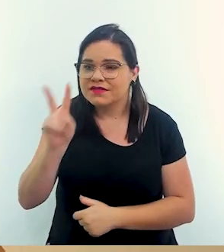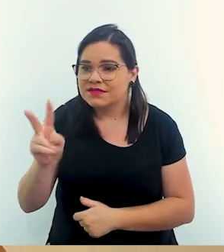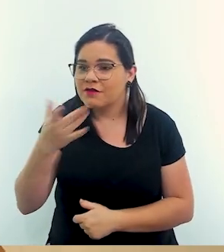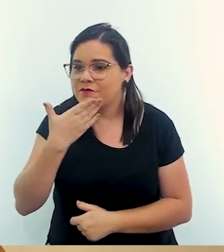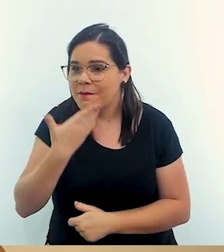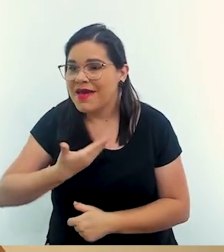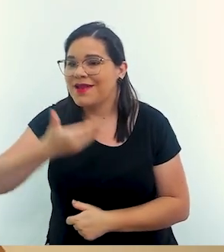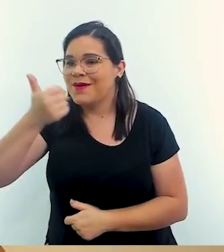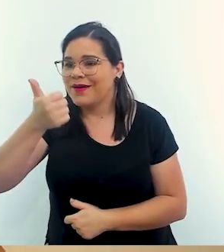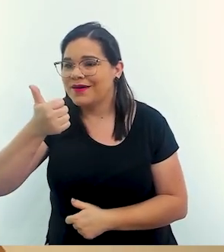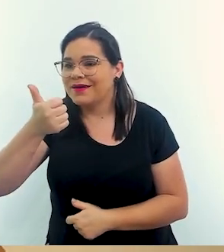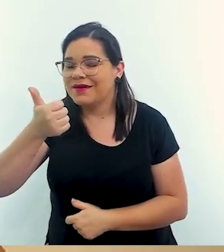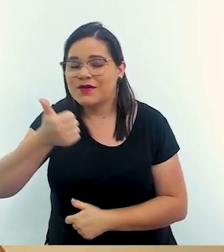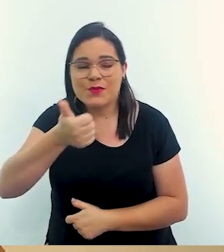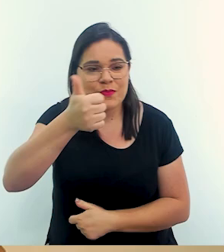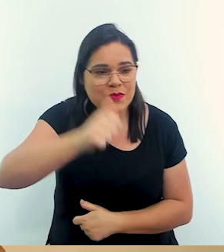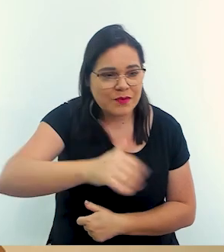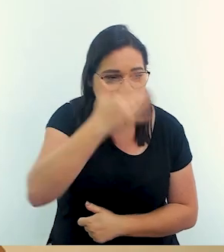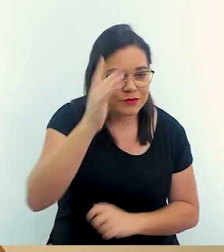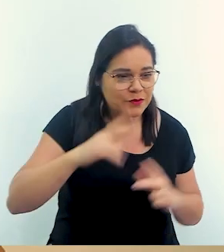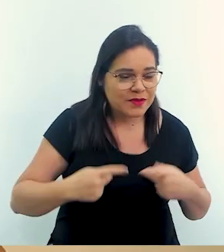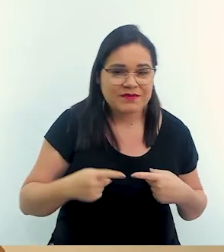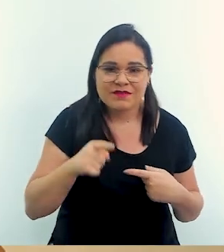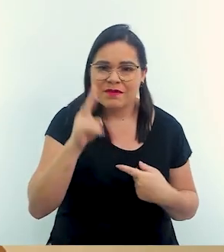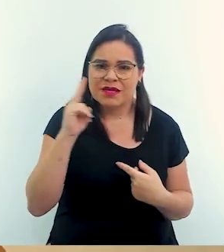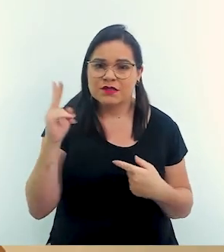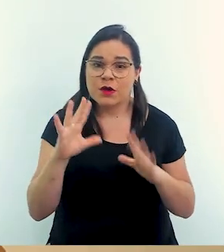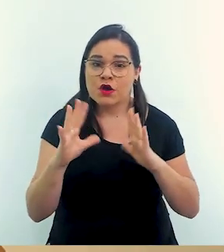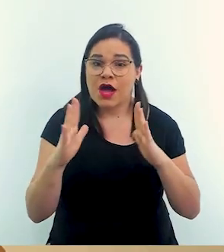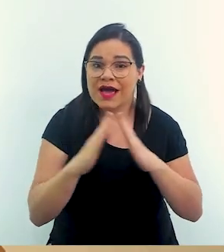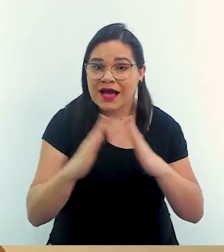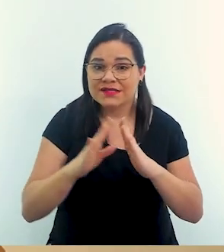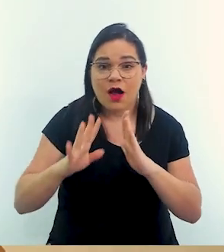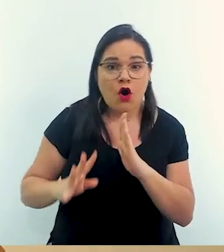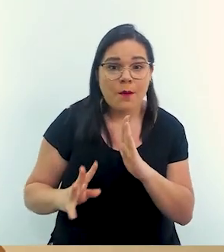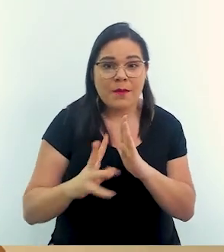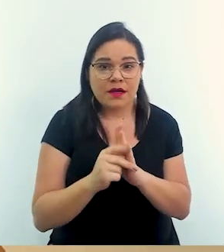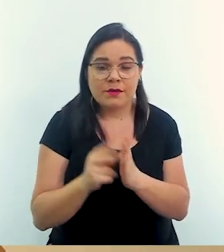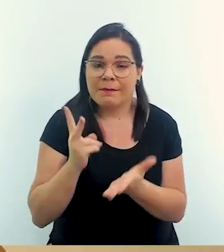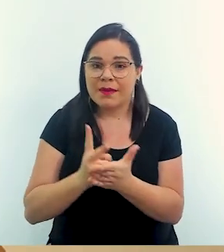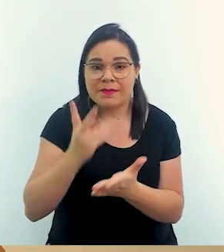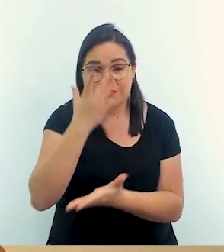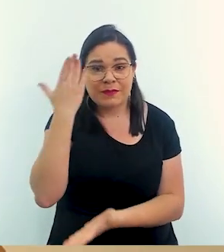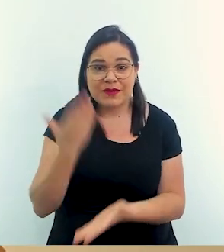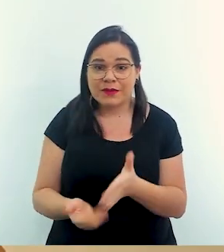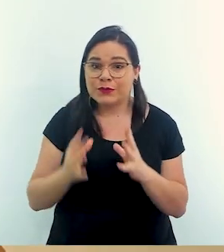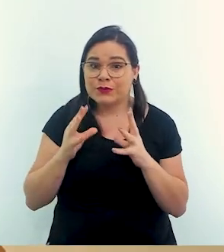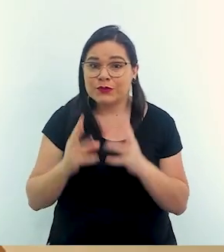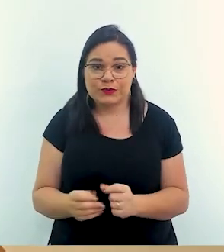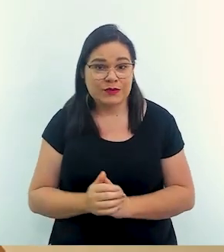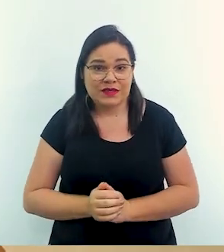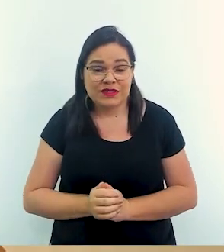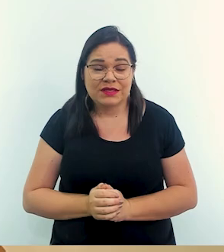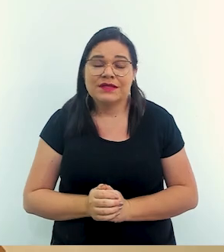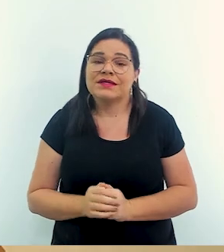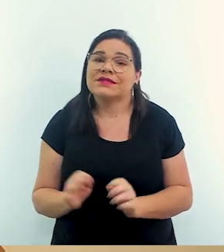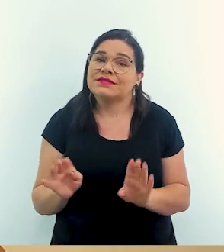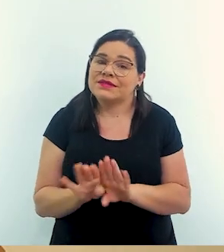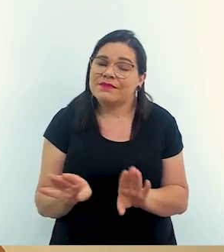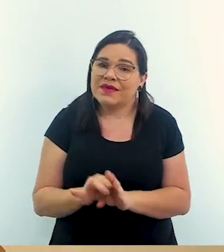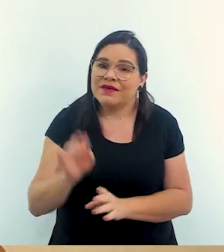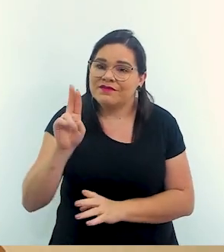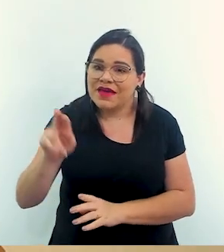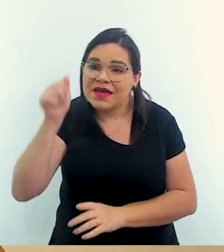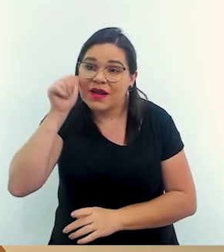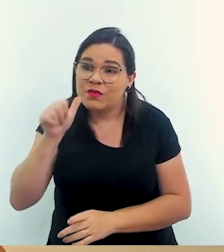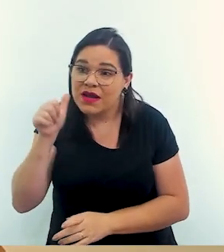e o pior do ser humano. Você vê pessoas que saqueiam casas mesmo com as pessoas que perderam tudo, mas você vê